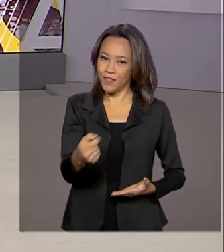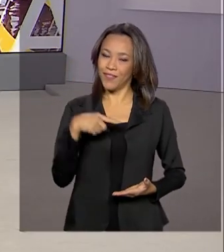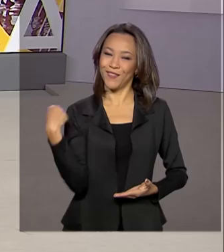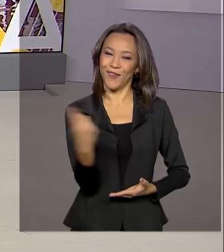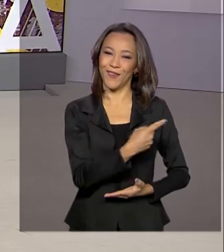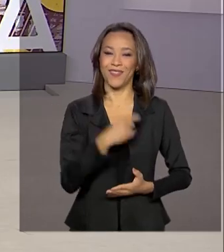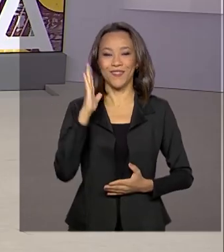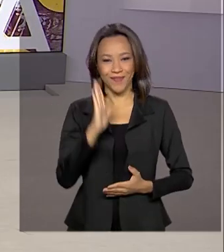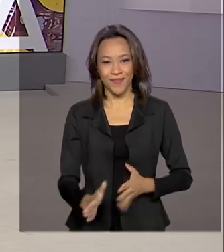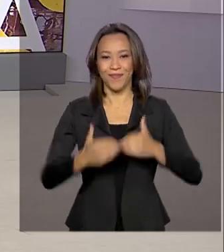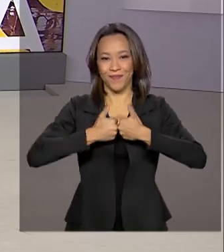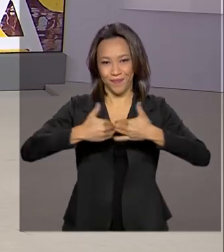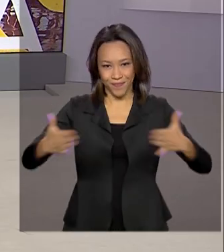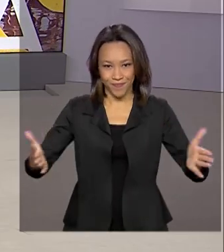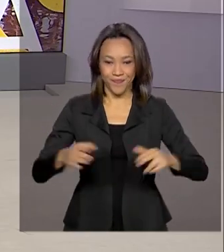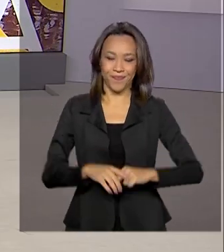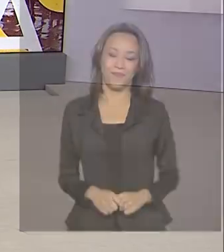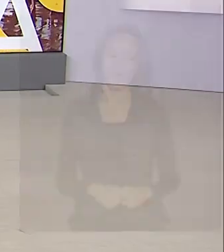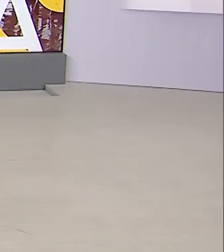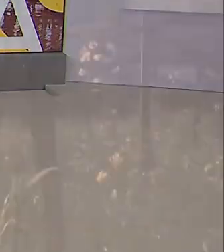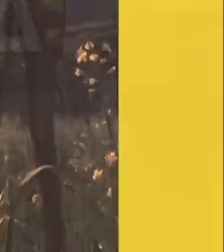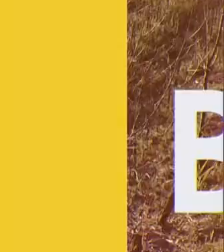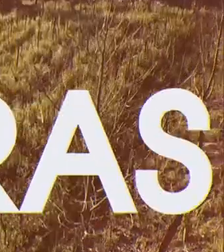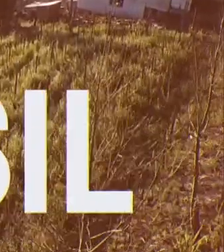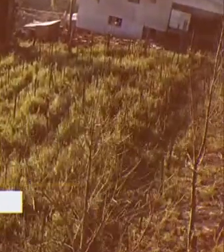O Brasil em Dia já está no ar.